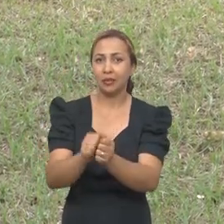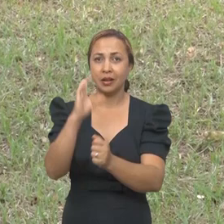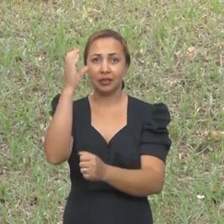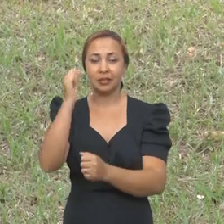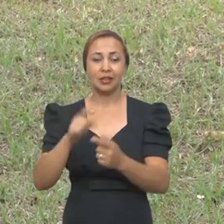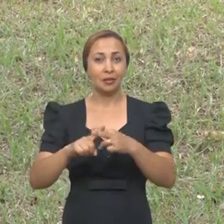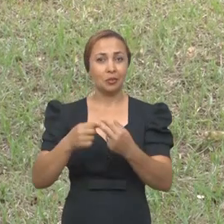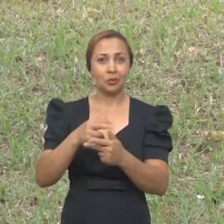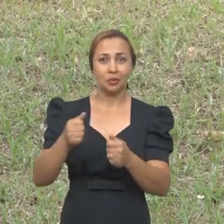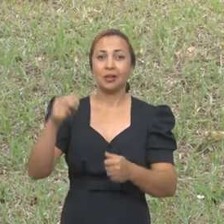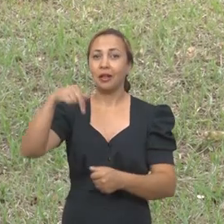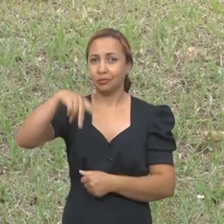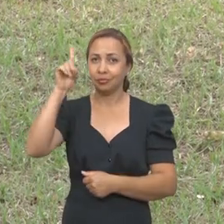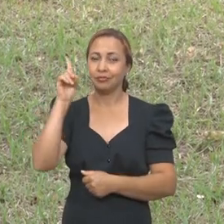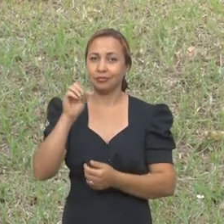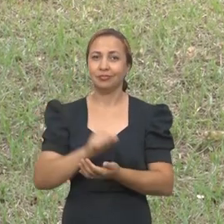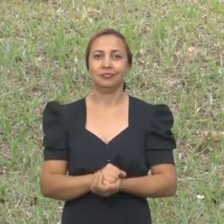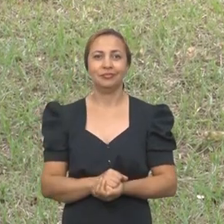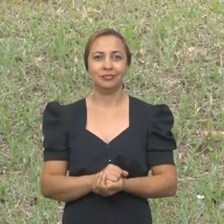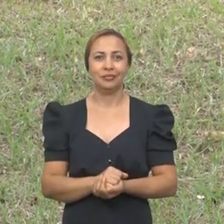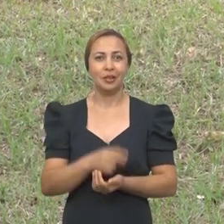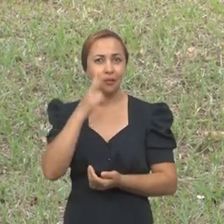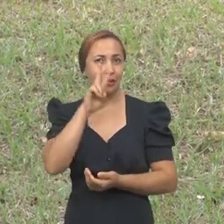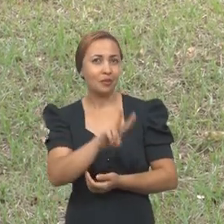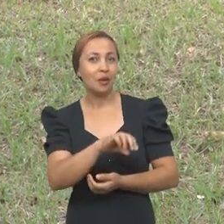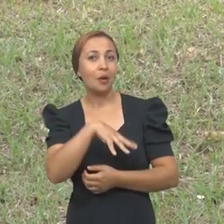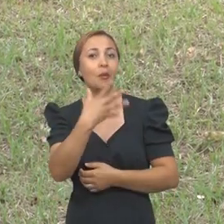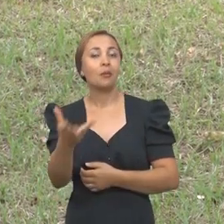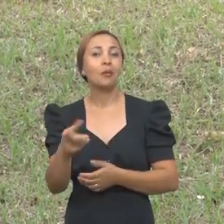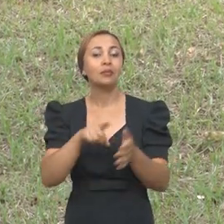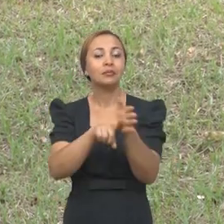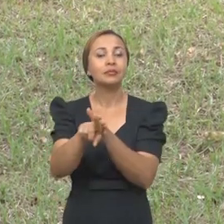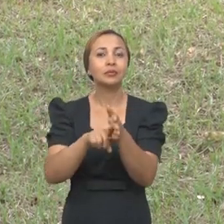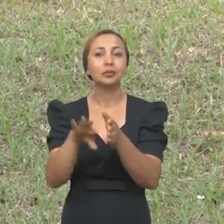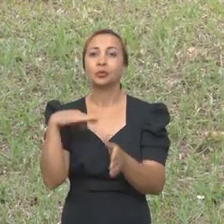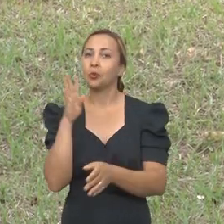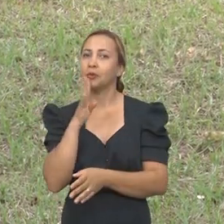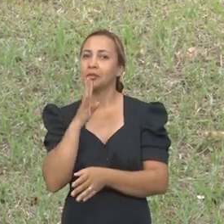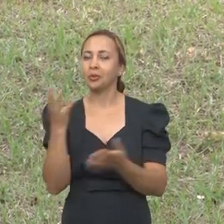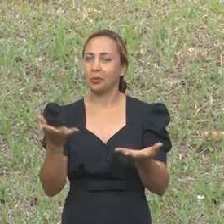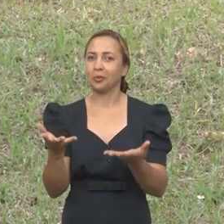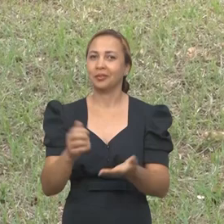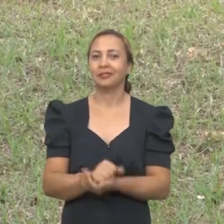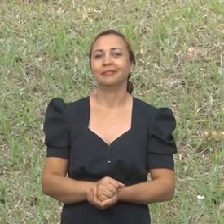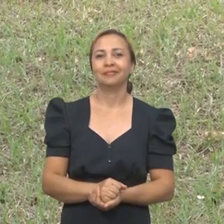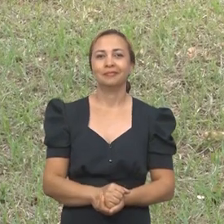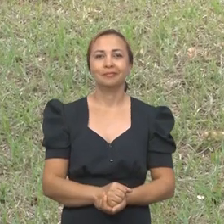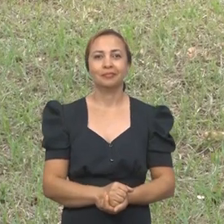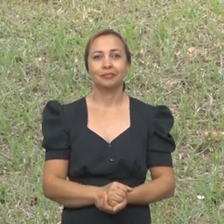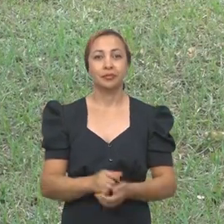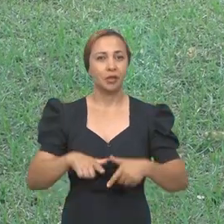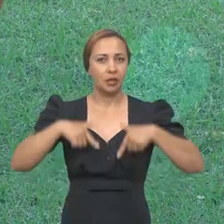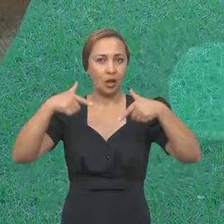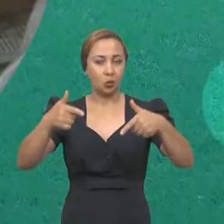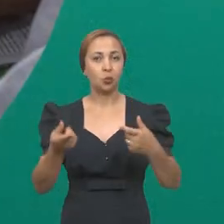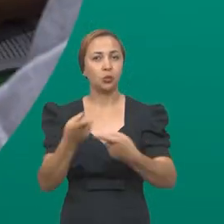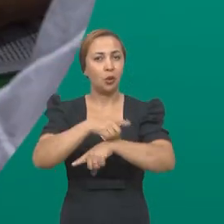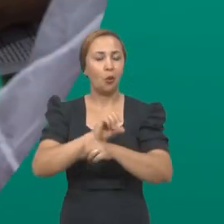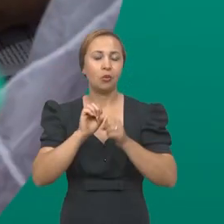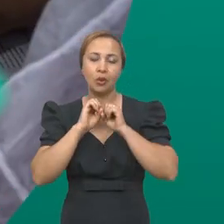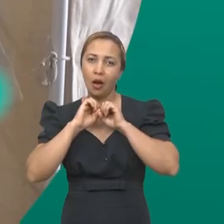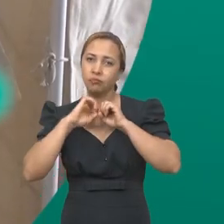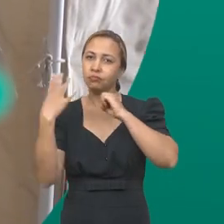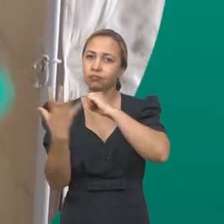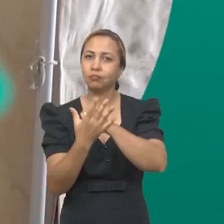acompanhar a ciência produzida no Nordeste. Vamos ver quais as pesquisas vamos conhecer hoje? Na